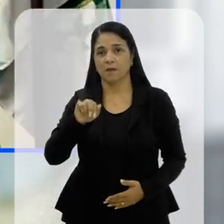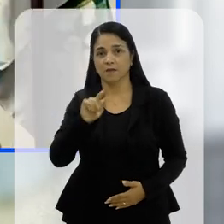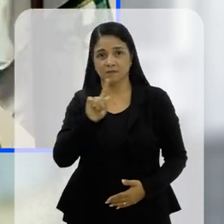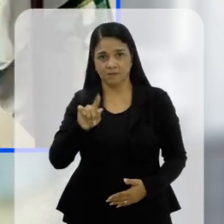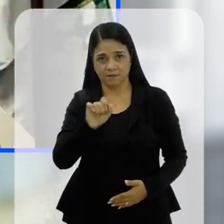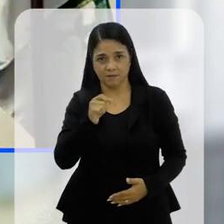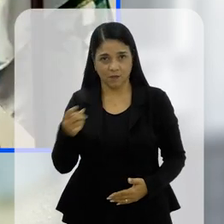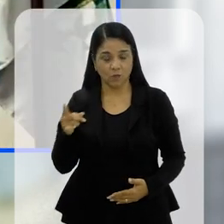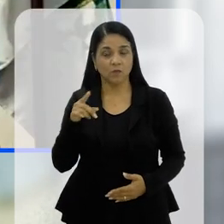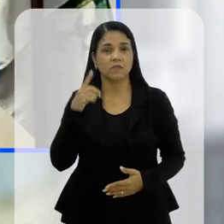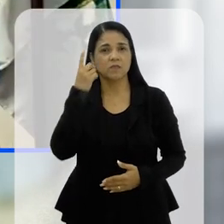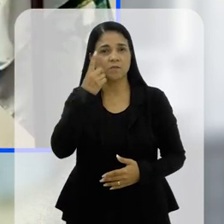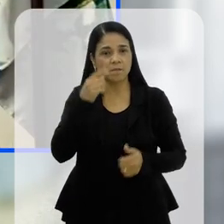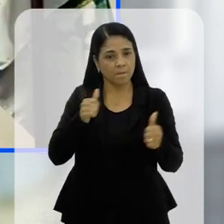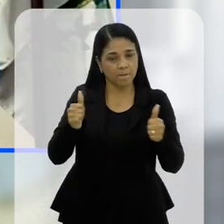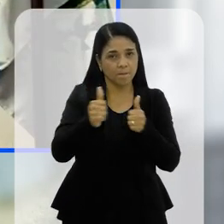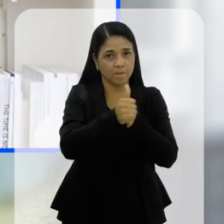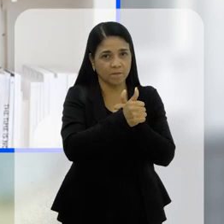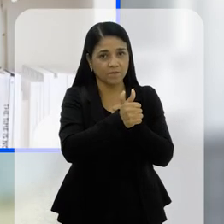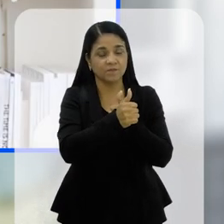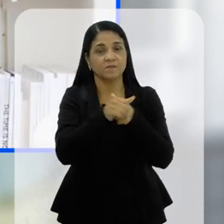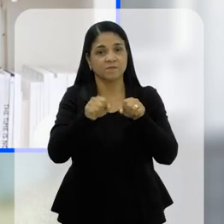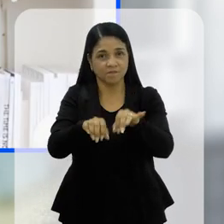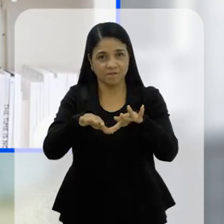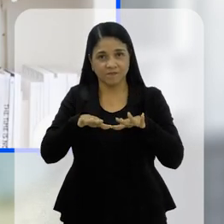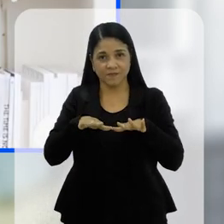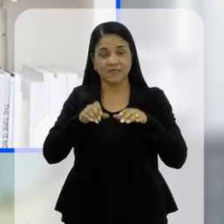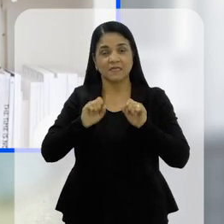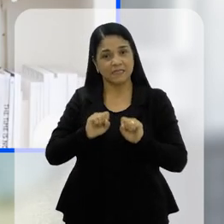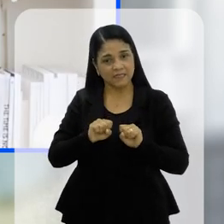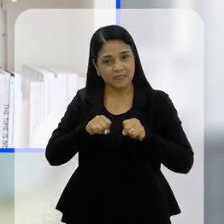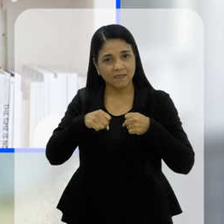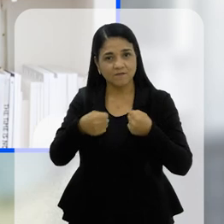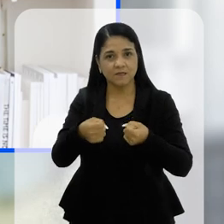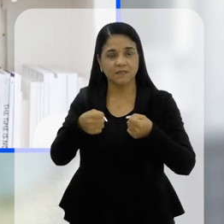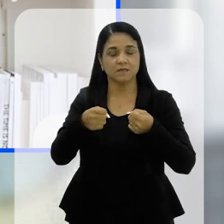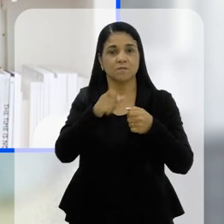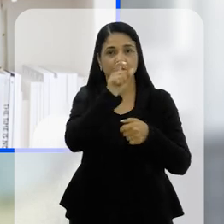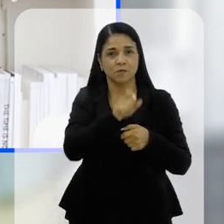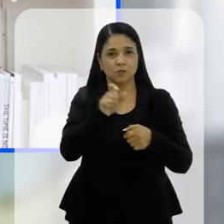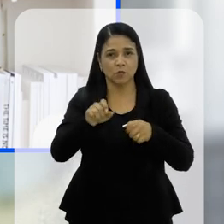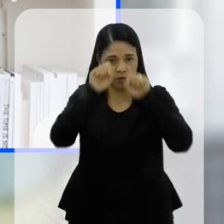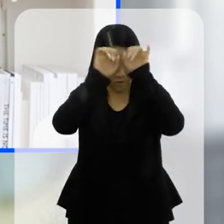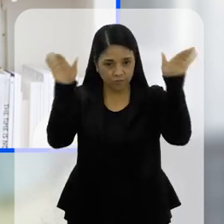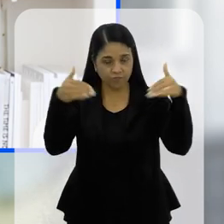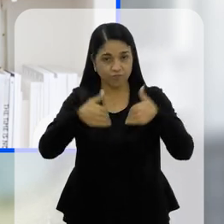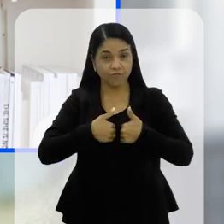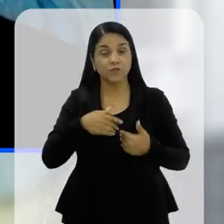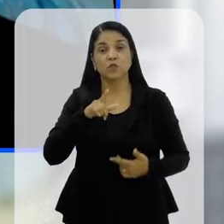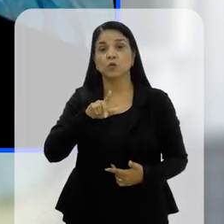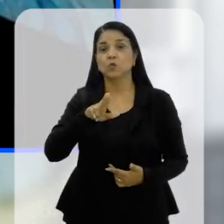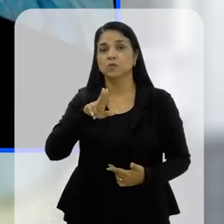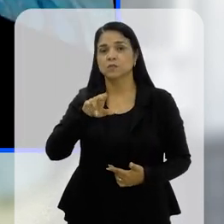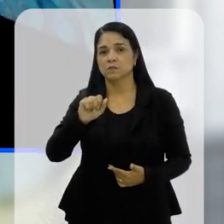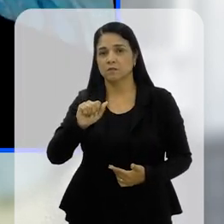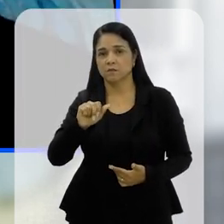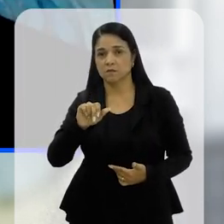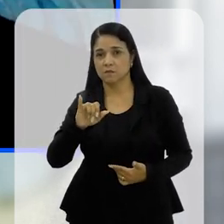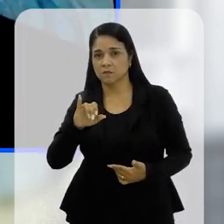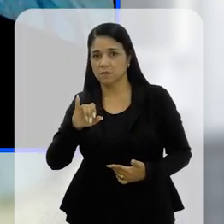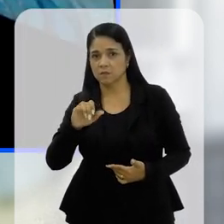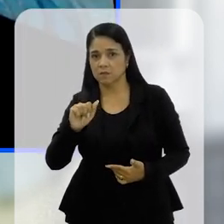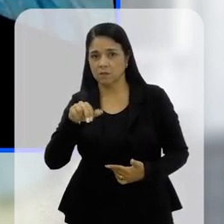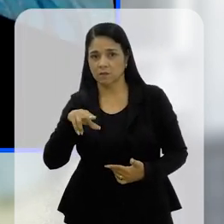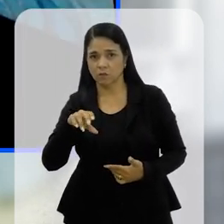deputado Brazão, que integra a Frente Parlamentar de Defesa das Pessoas com Autismo, e também Luciano Aragão, que é